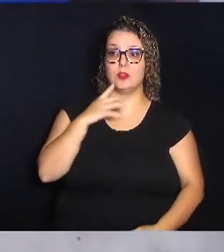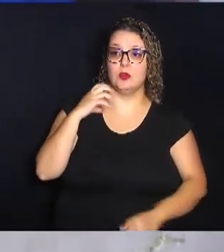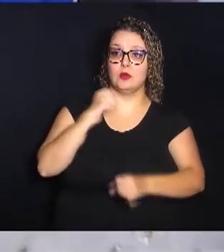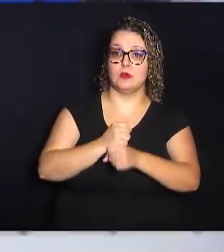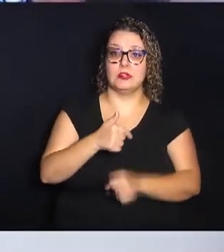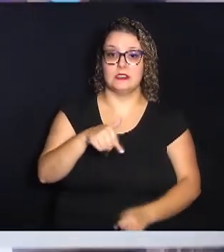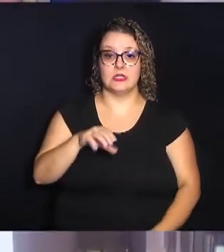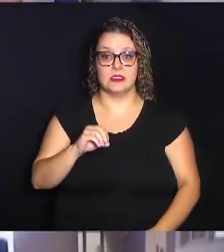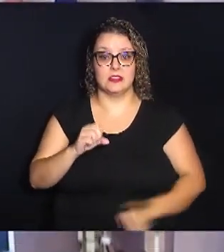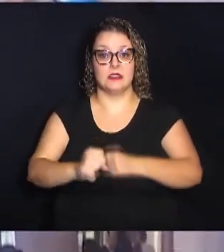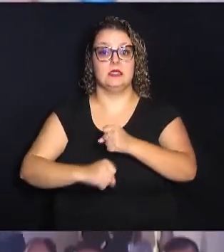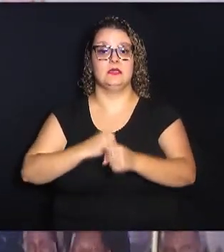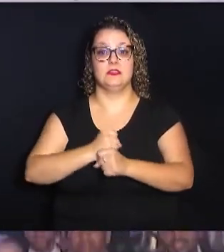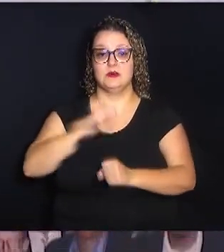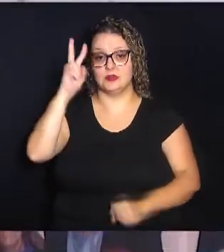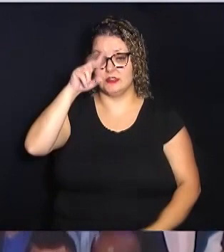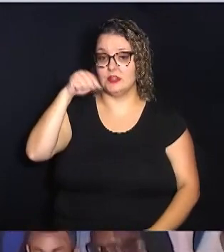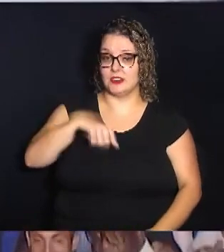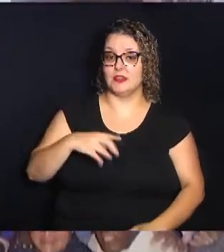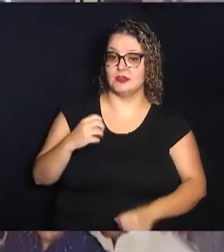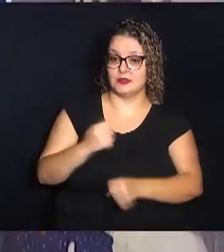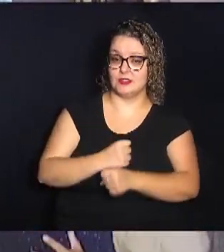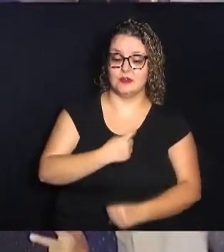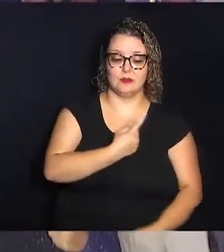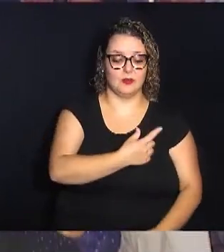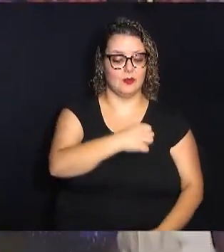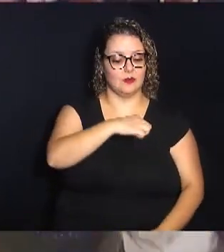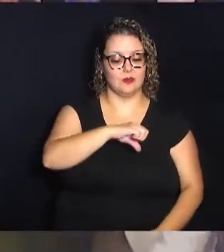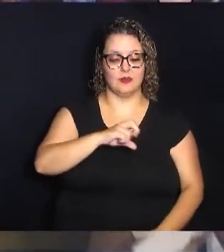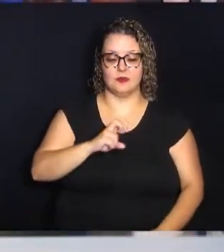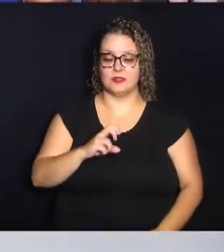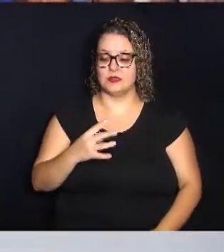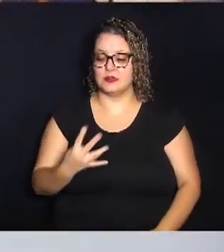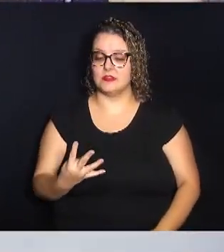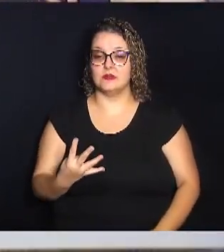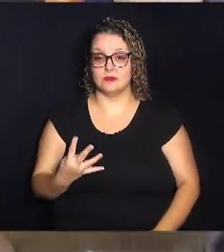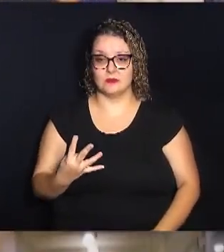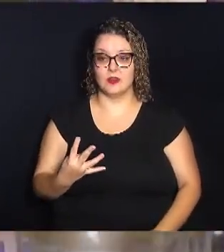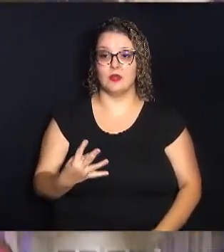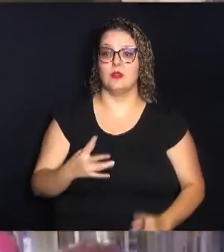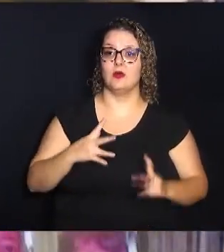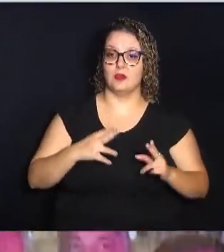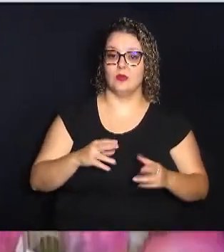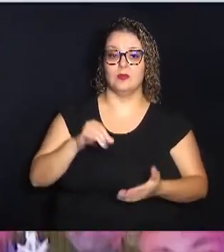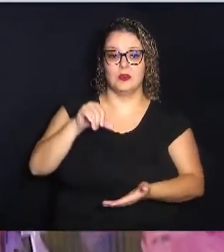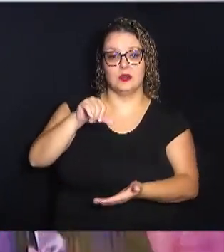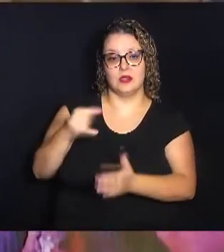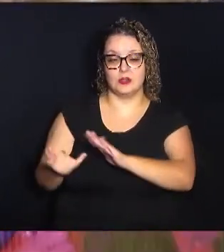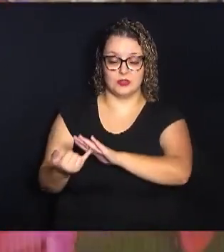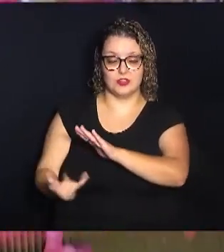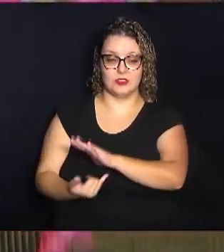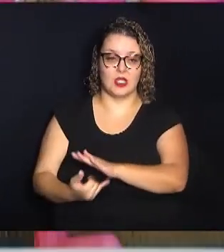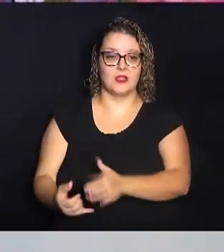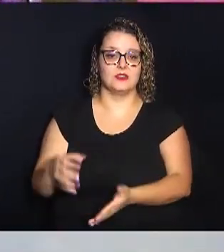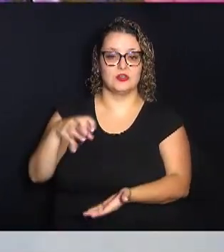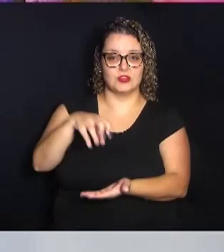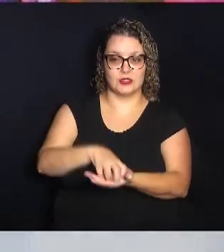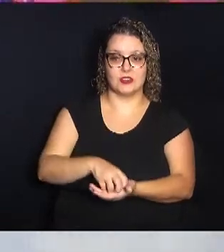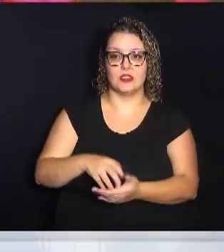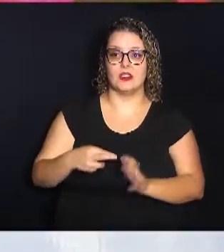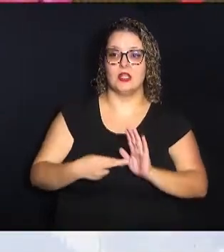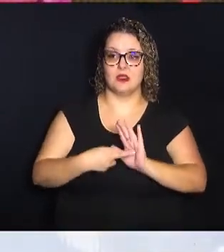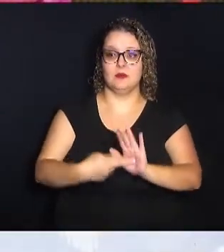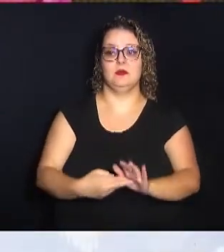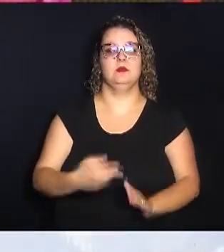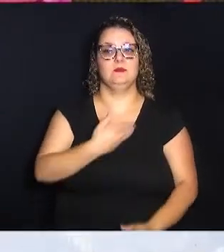anos de história este ano. Fundada em 1954 como entidade de classe que representava os servidores municipais em